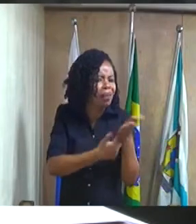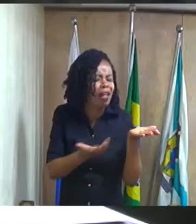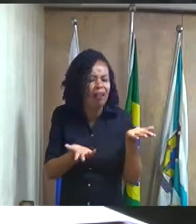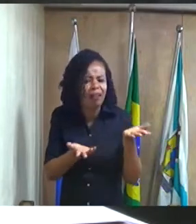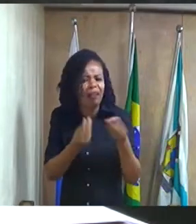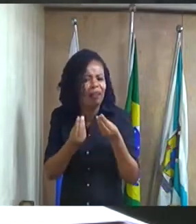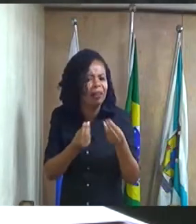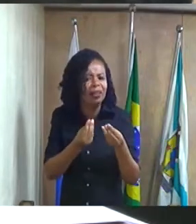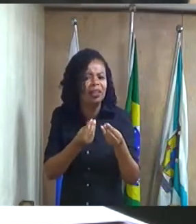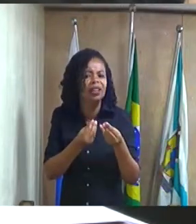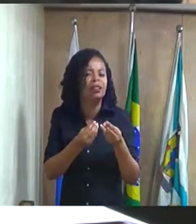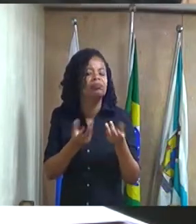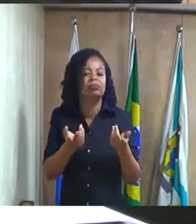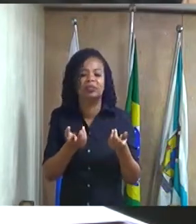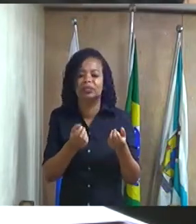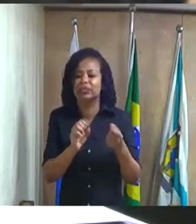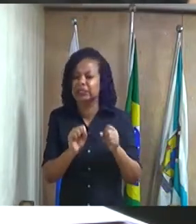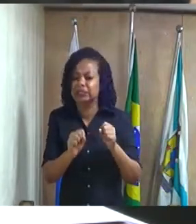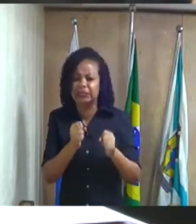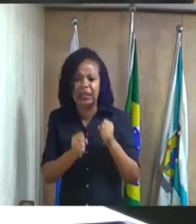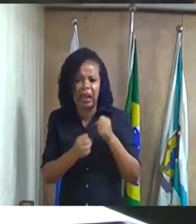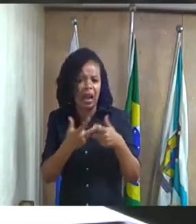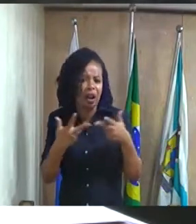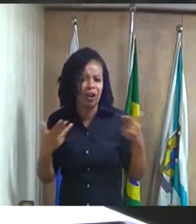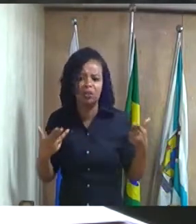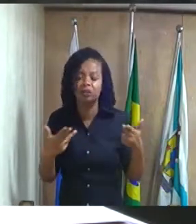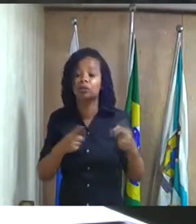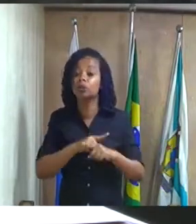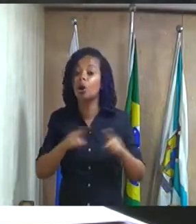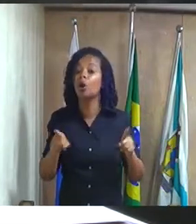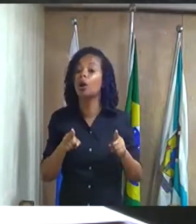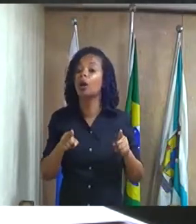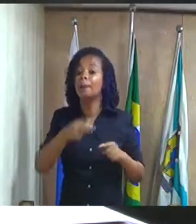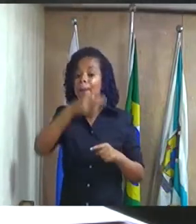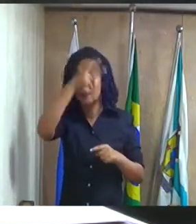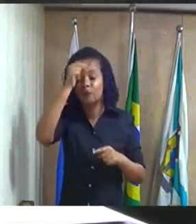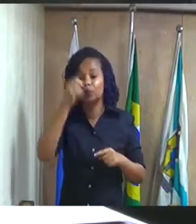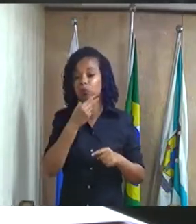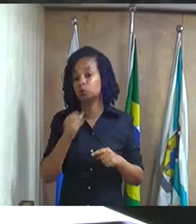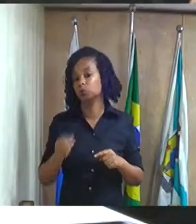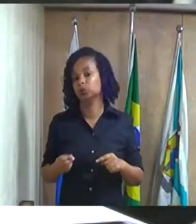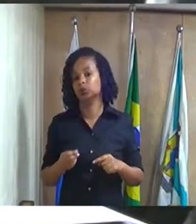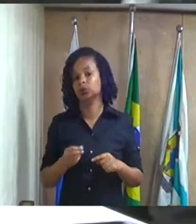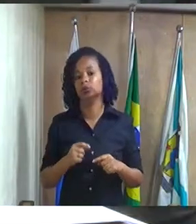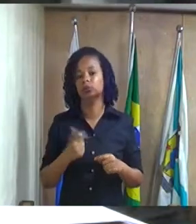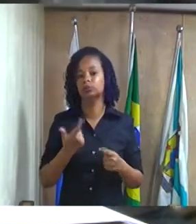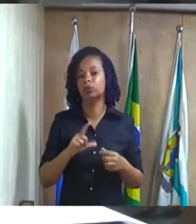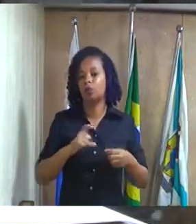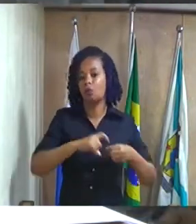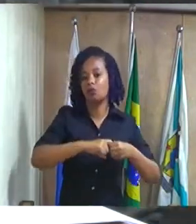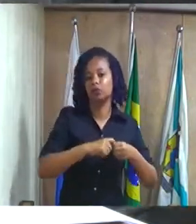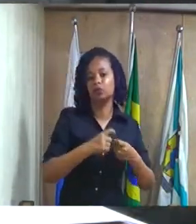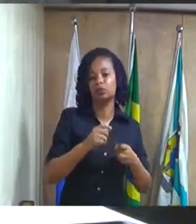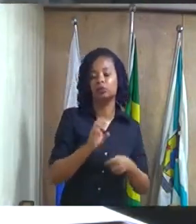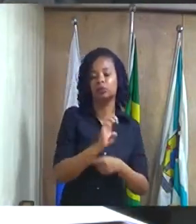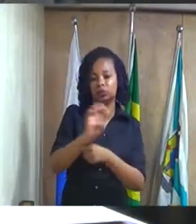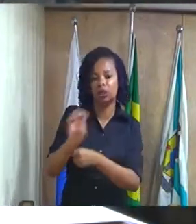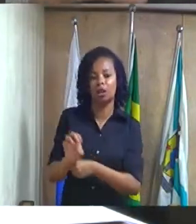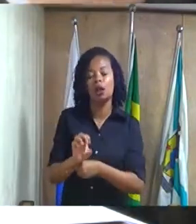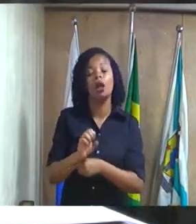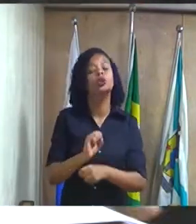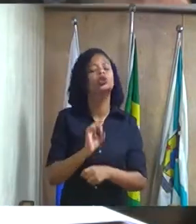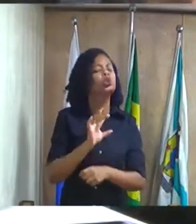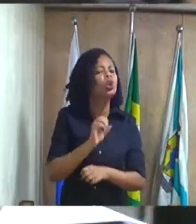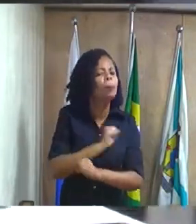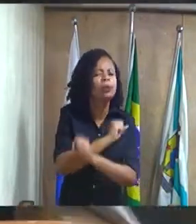é com a prefeitura e principalmente com a prefeitura do Caxias que não tem esse convênio com o estado muito obrigado só para esclarecer o discurso